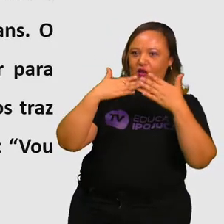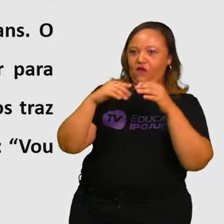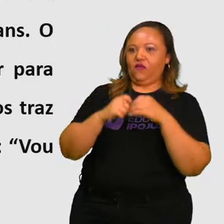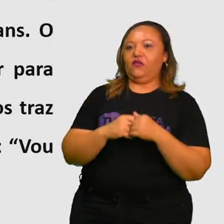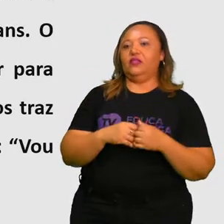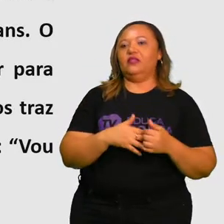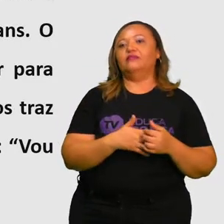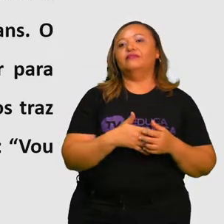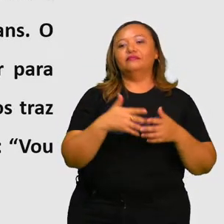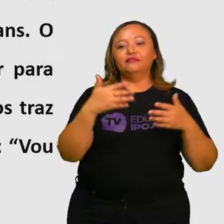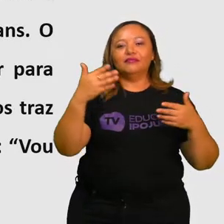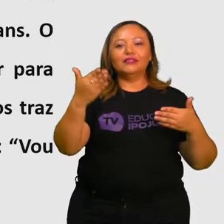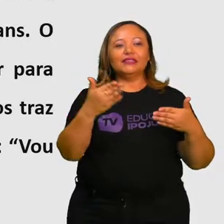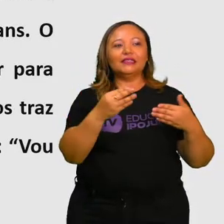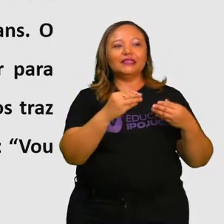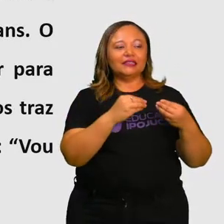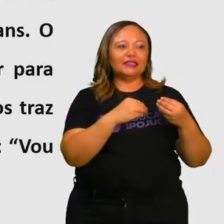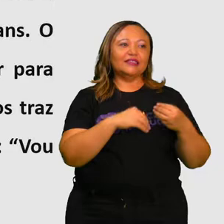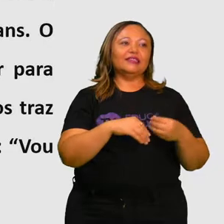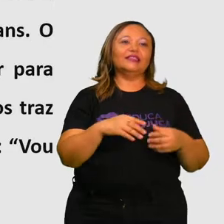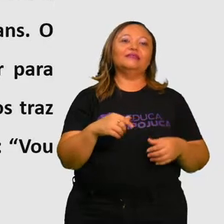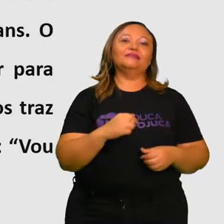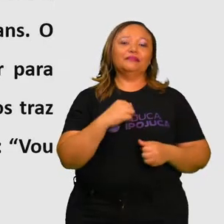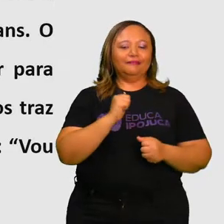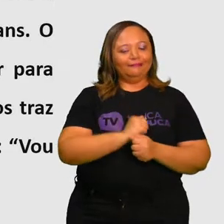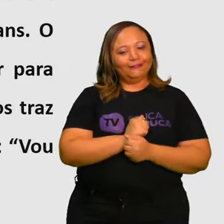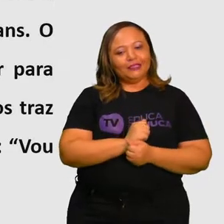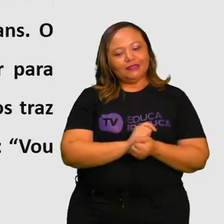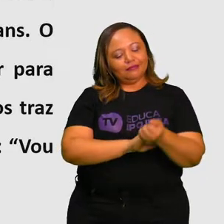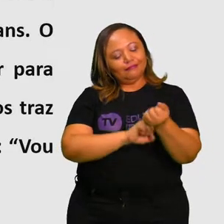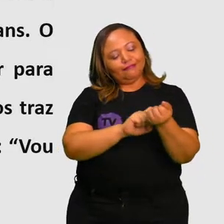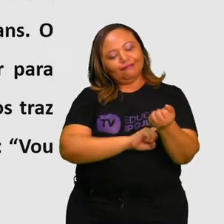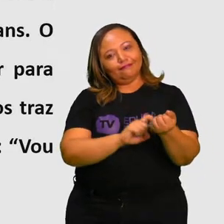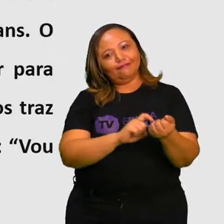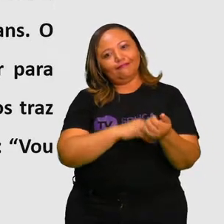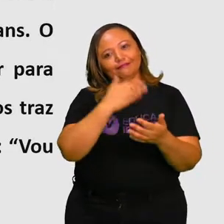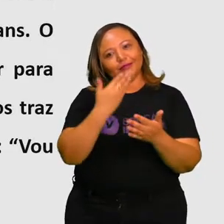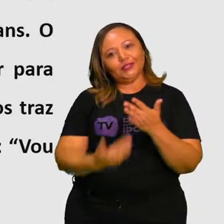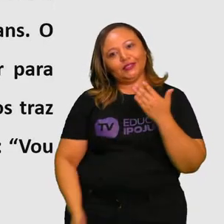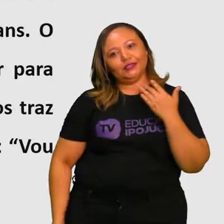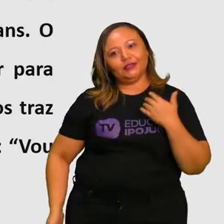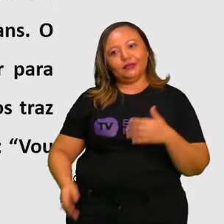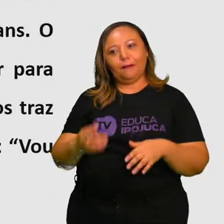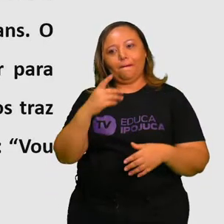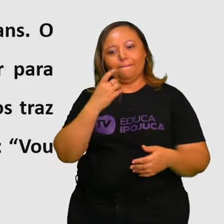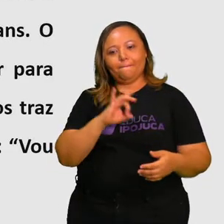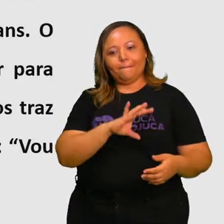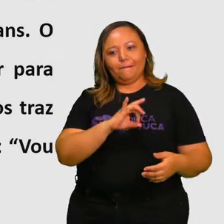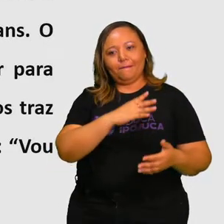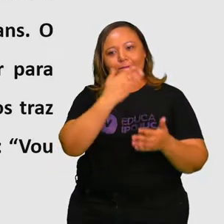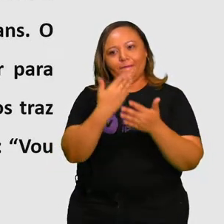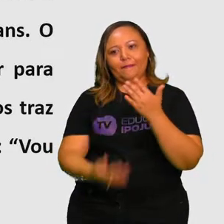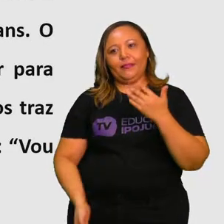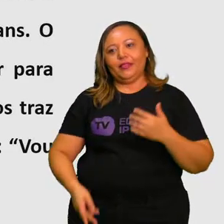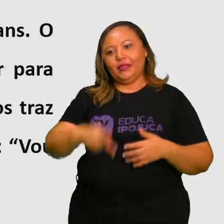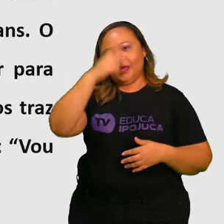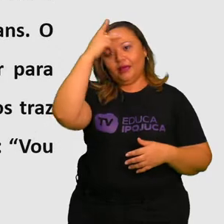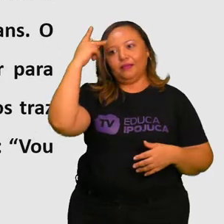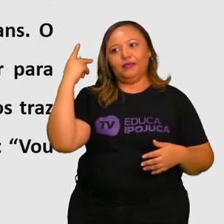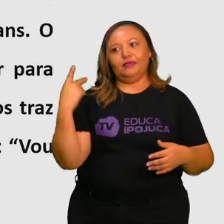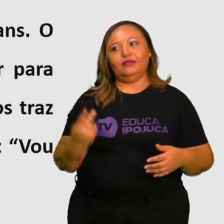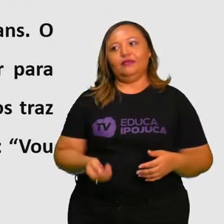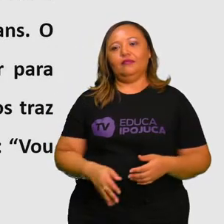para nossos lábios. E também a insegurança. O medo de perder a pessoa, que nos traz toda essa felicidade.